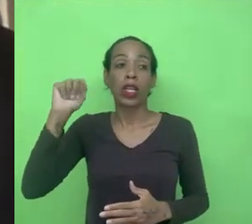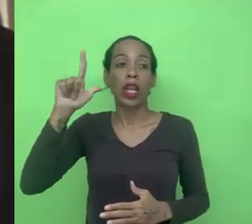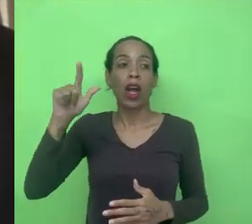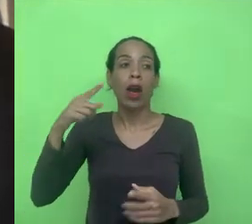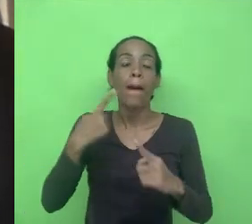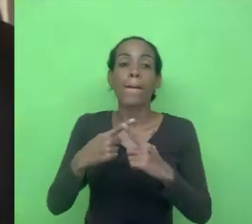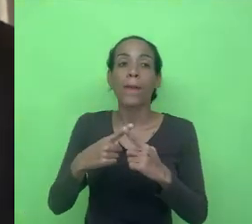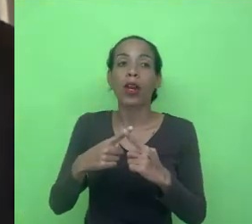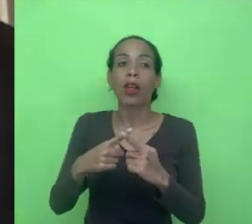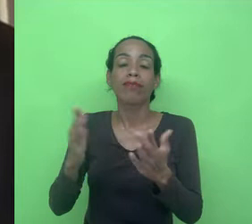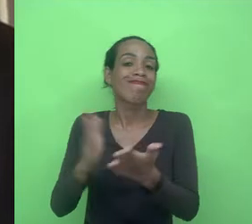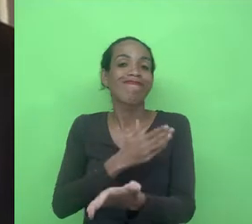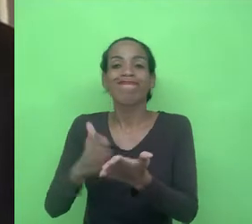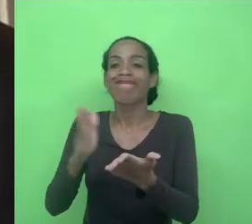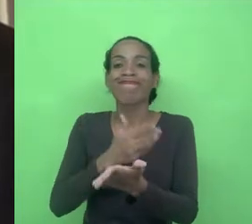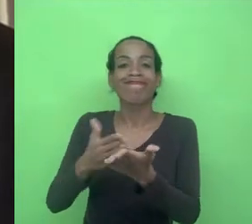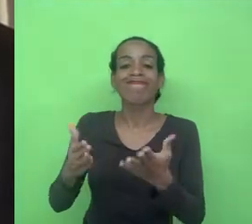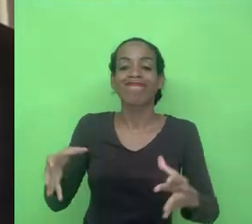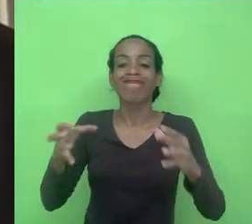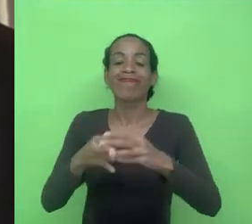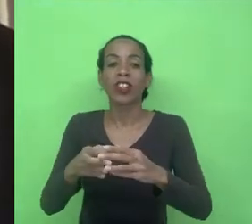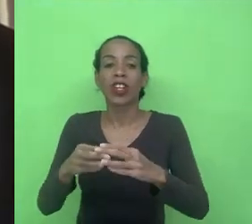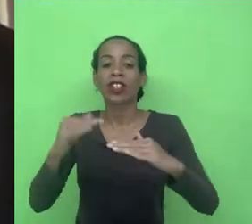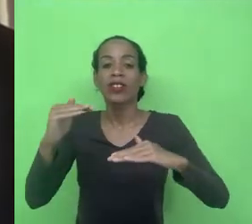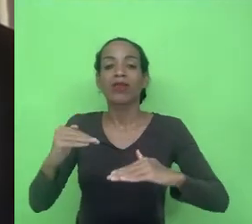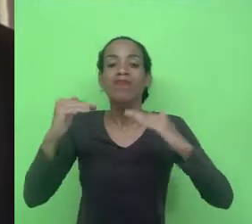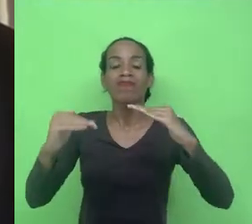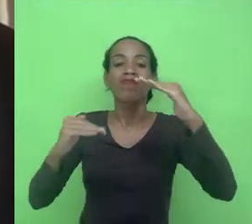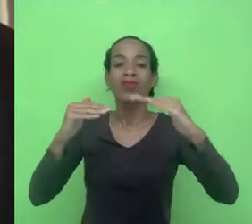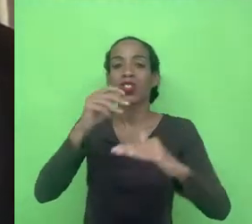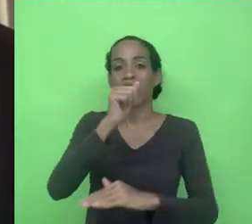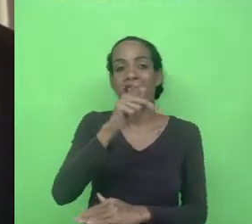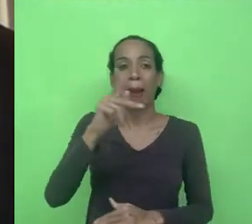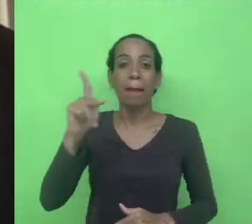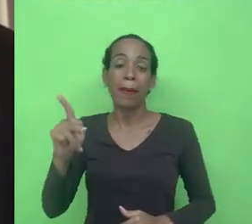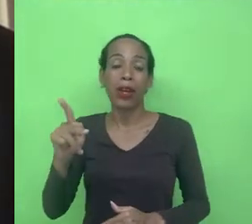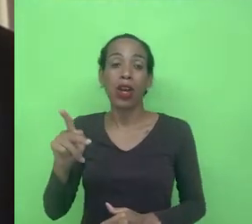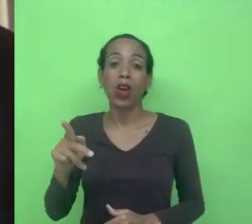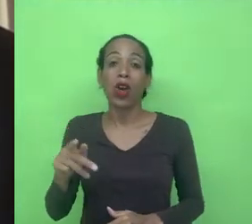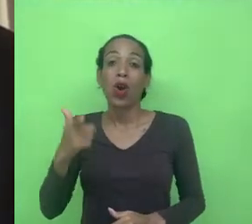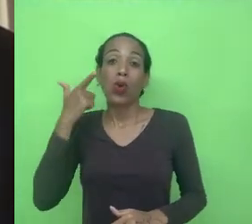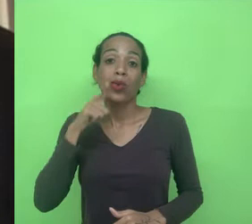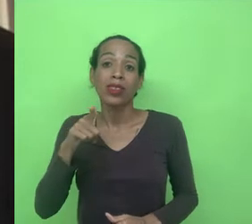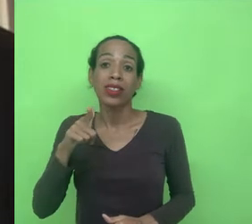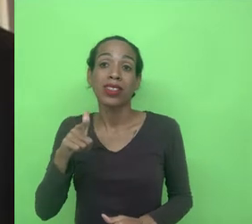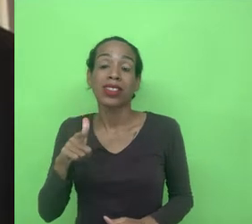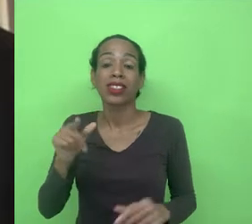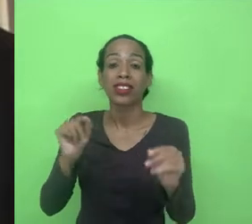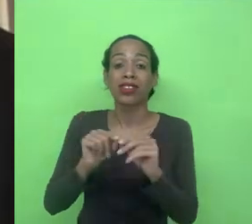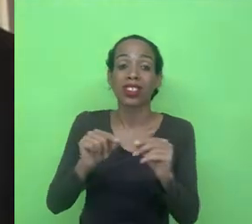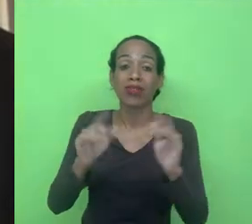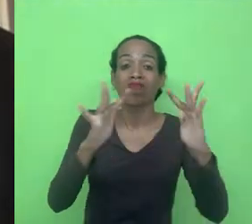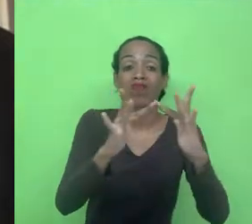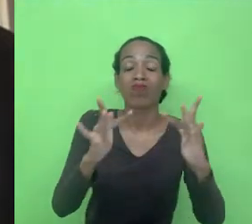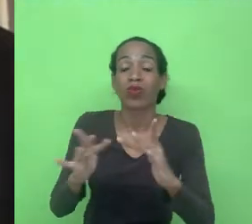dependência. A sociedade, nesse processo de plataformização, ela começa a ficar dependente dessas estruturas de conexão, ela